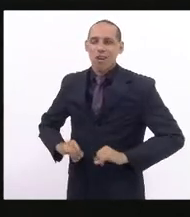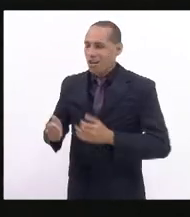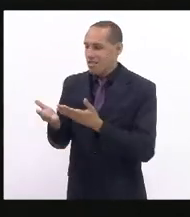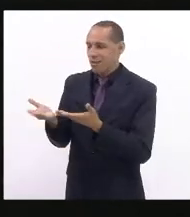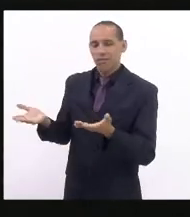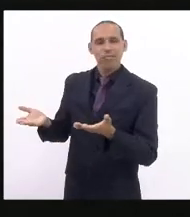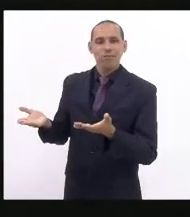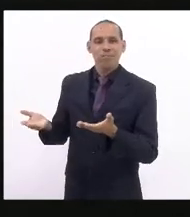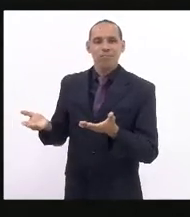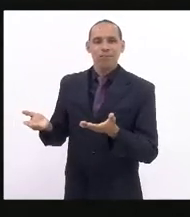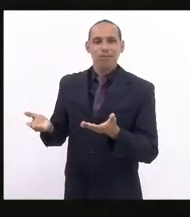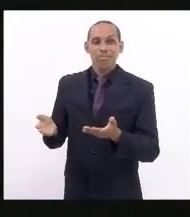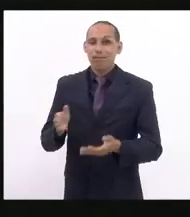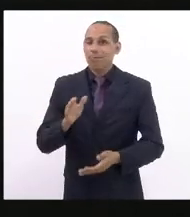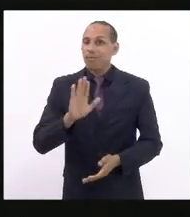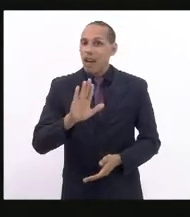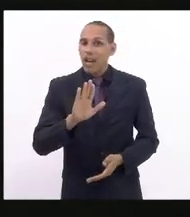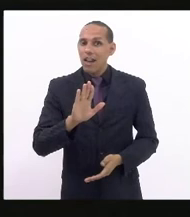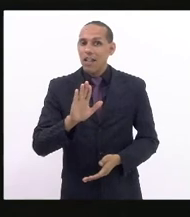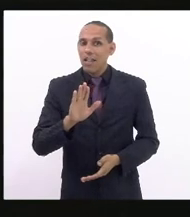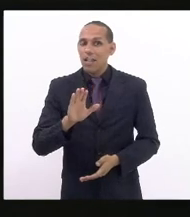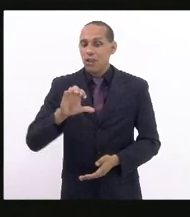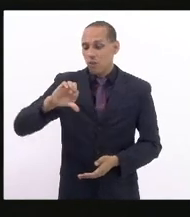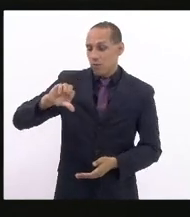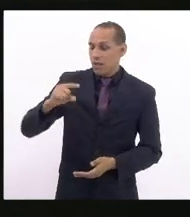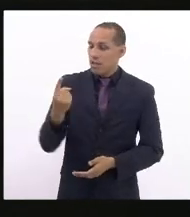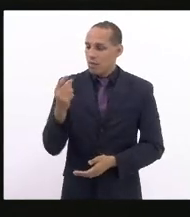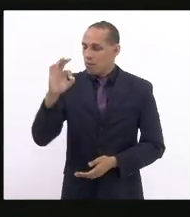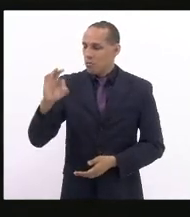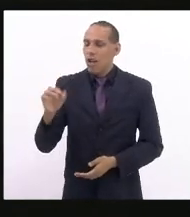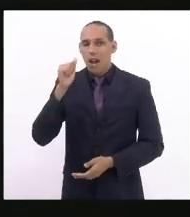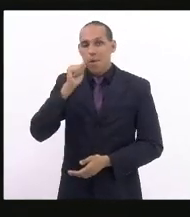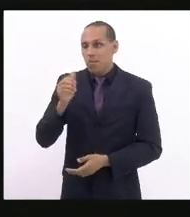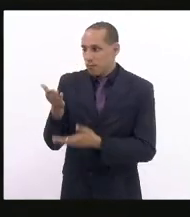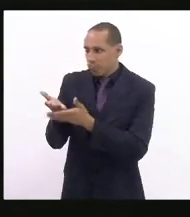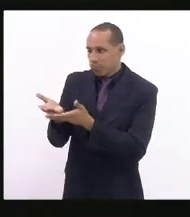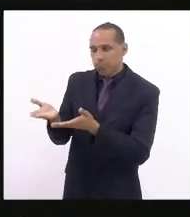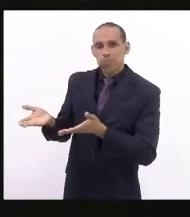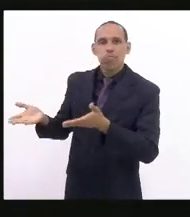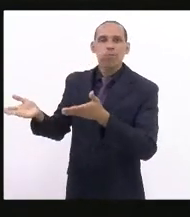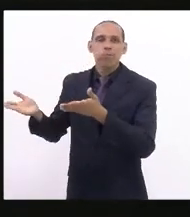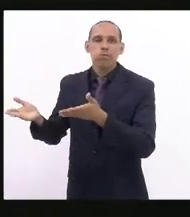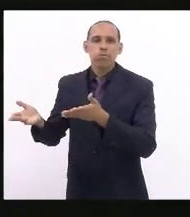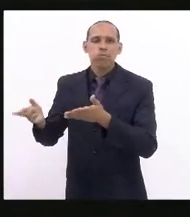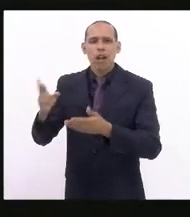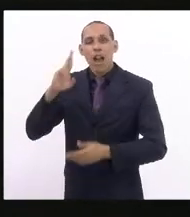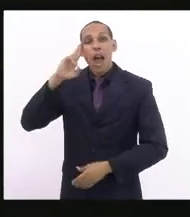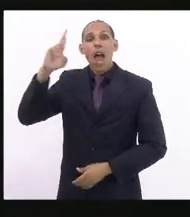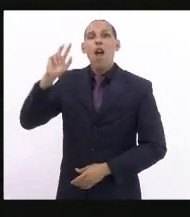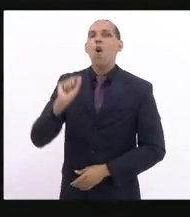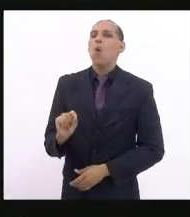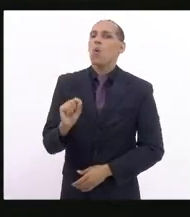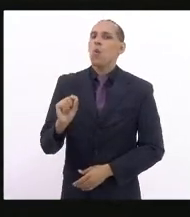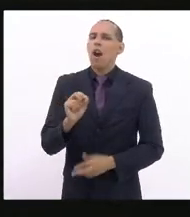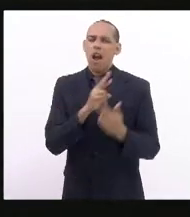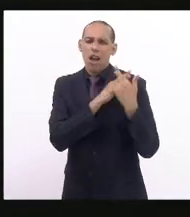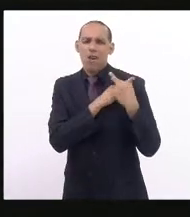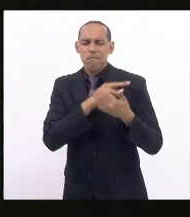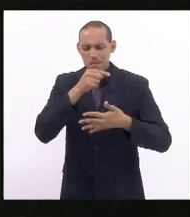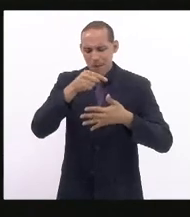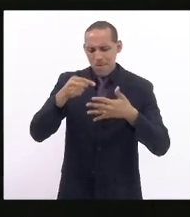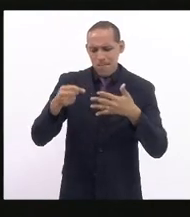que 91% das mulheres afirmam que dentre suas responsabilidades está a